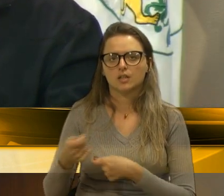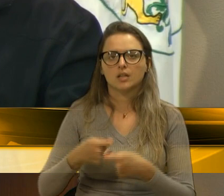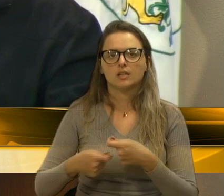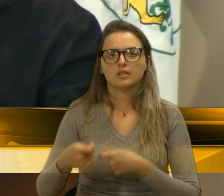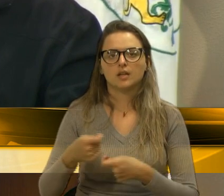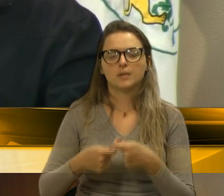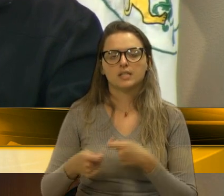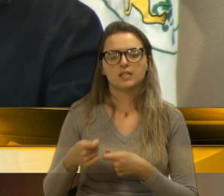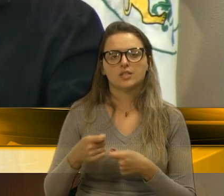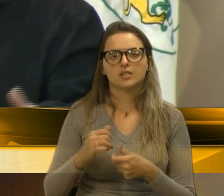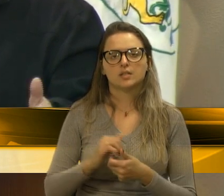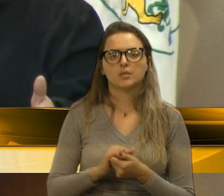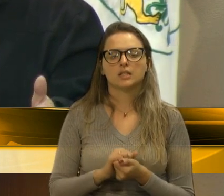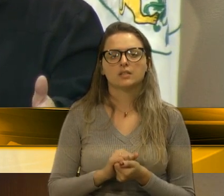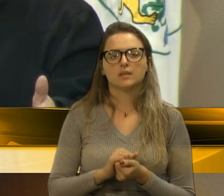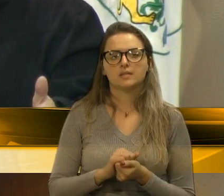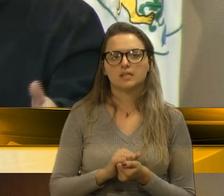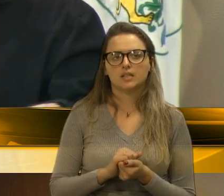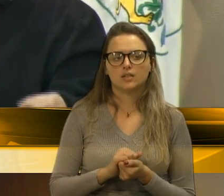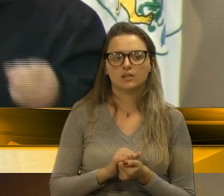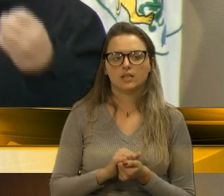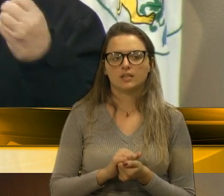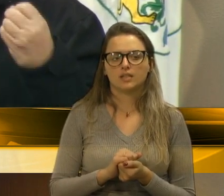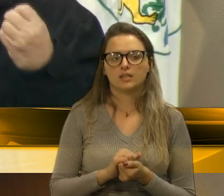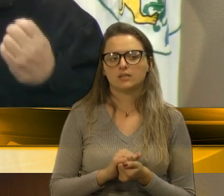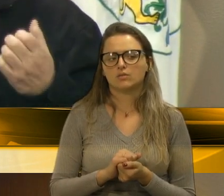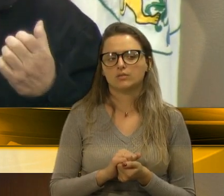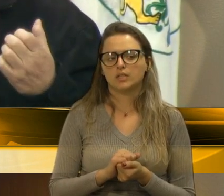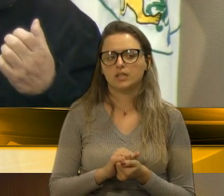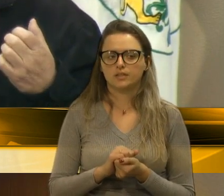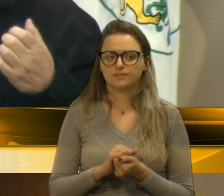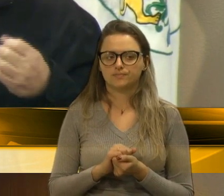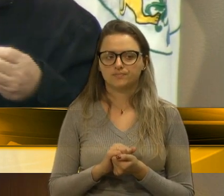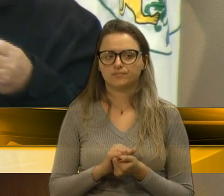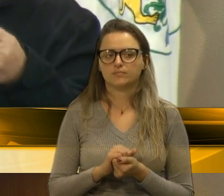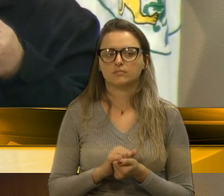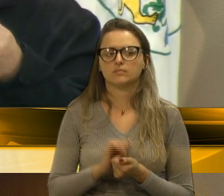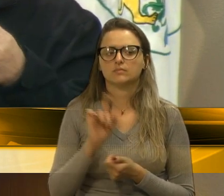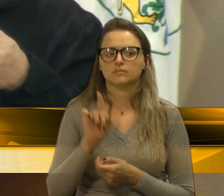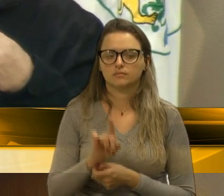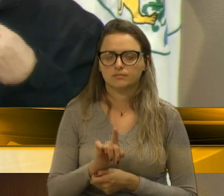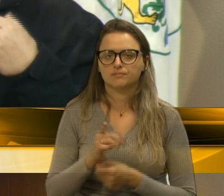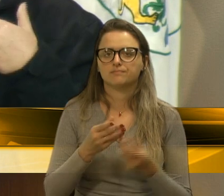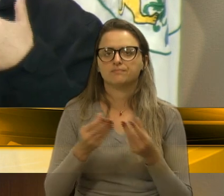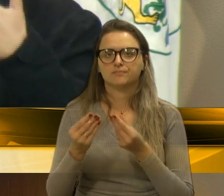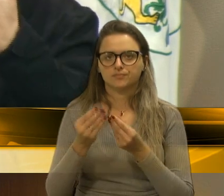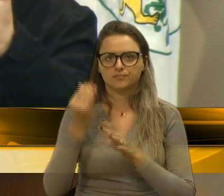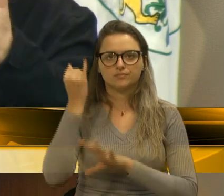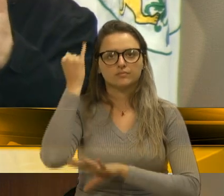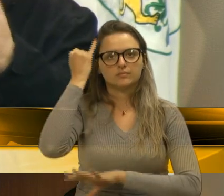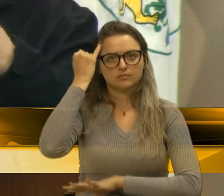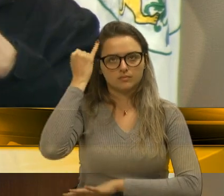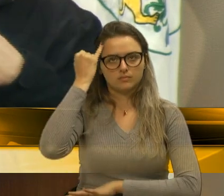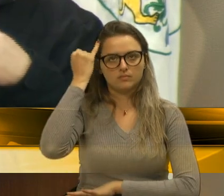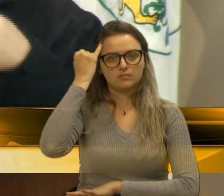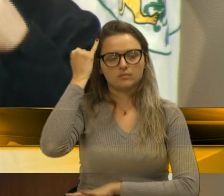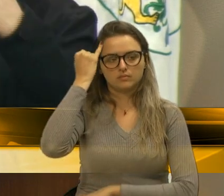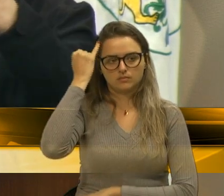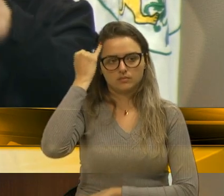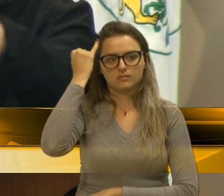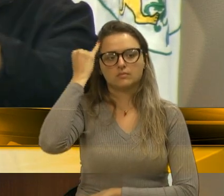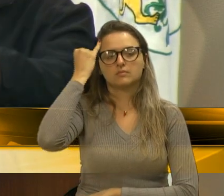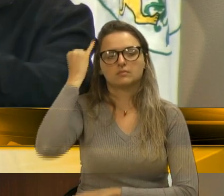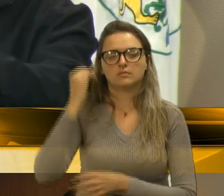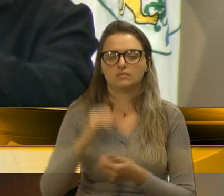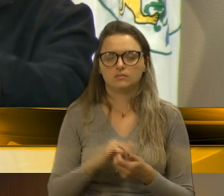Nunes, ela é tão imbecil que eles já anunciam o segundo passo. Se